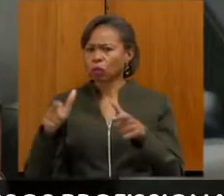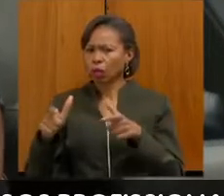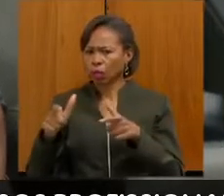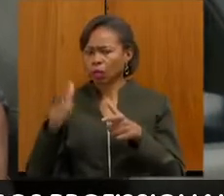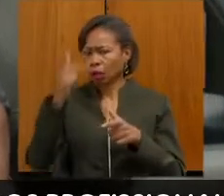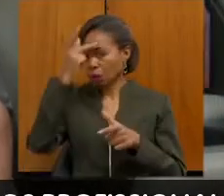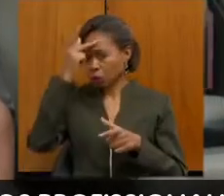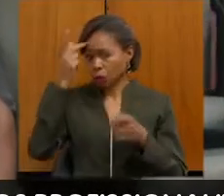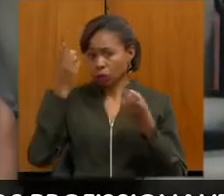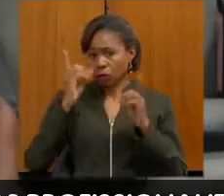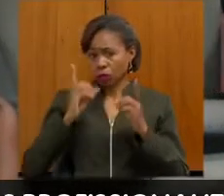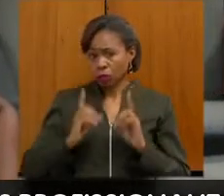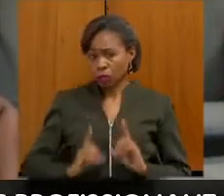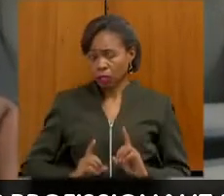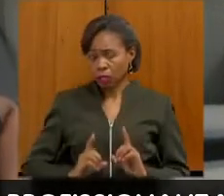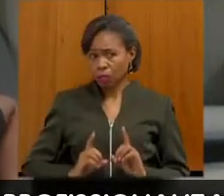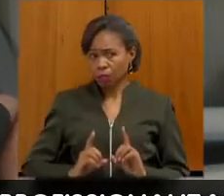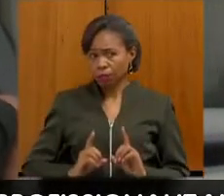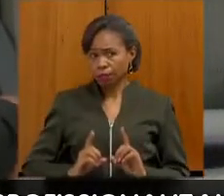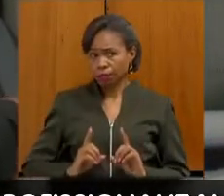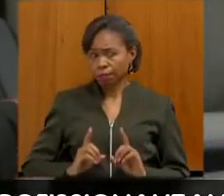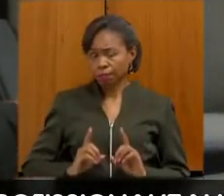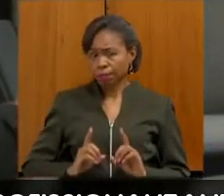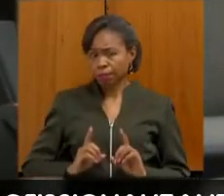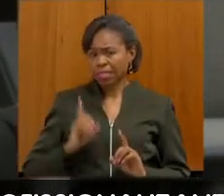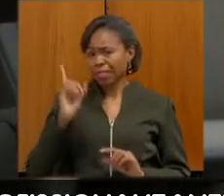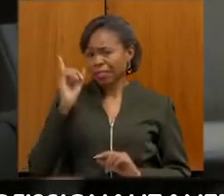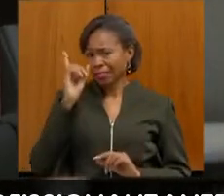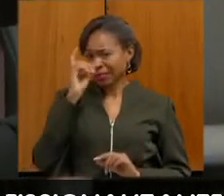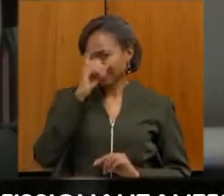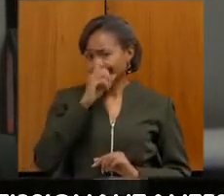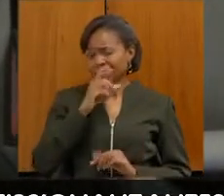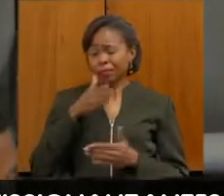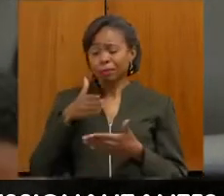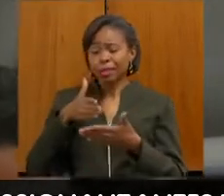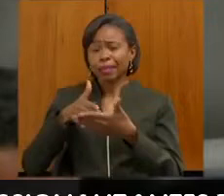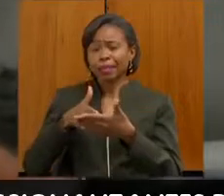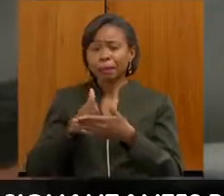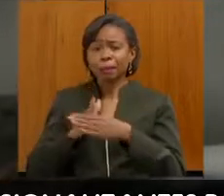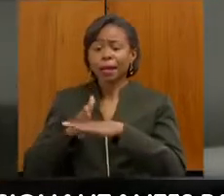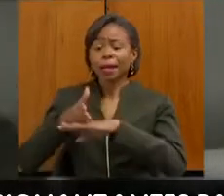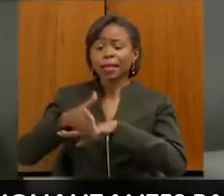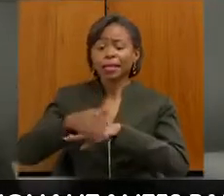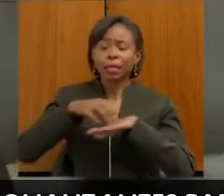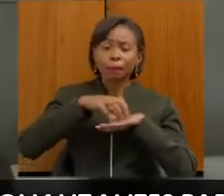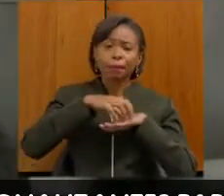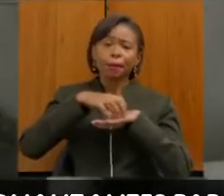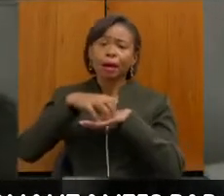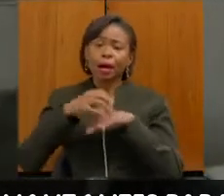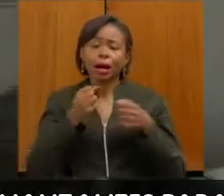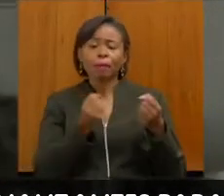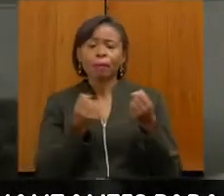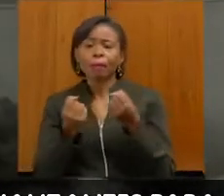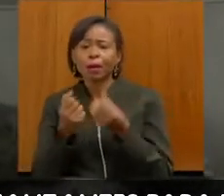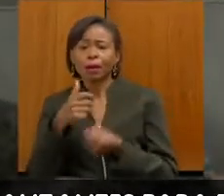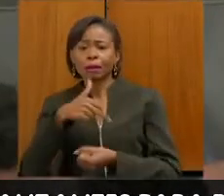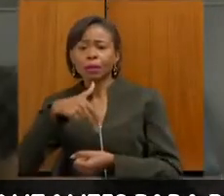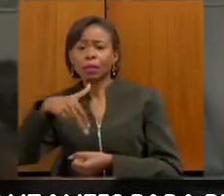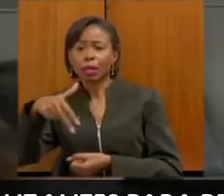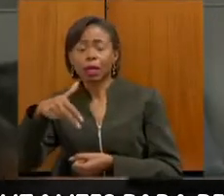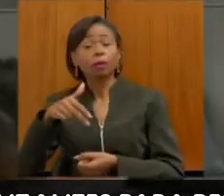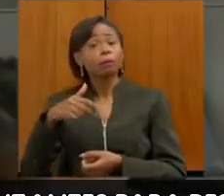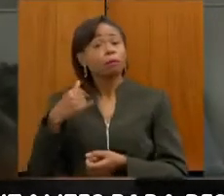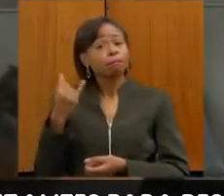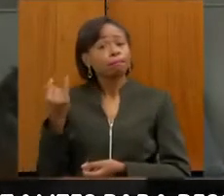a dificuldade para se locomover, para chegar nos cursos e tal. Seria